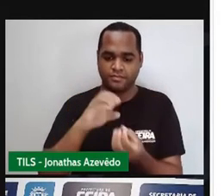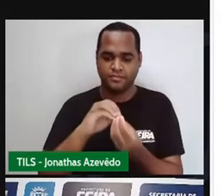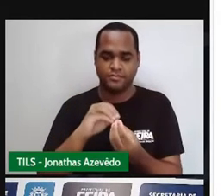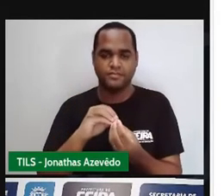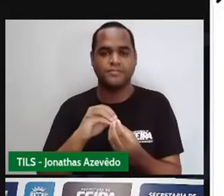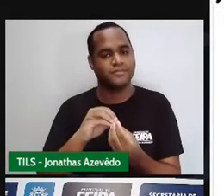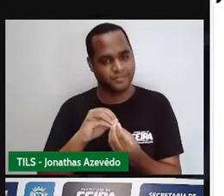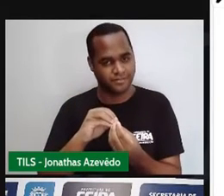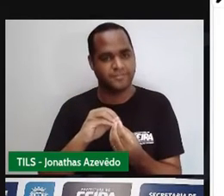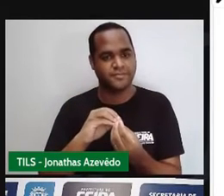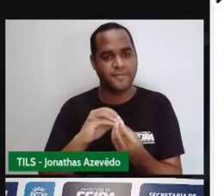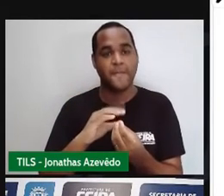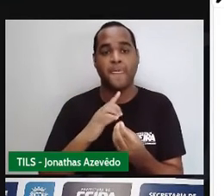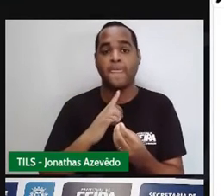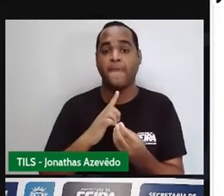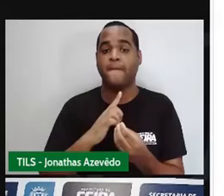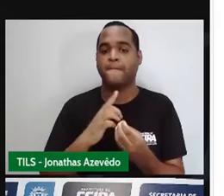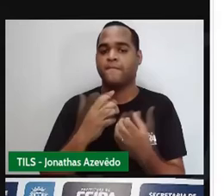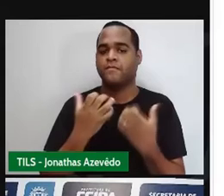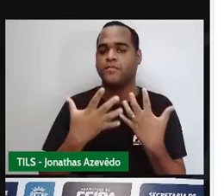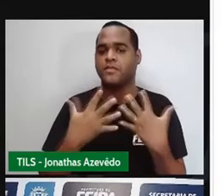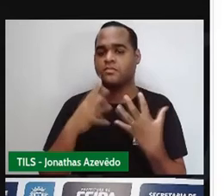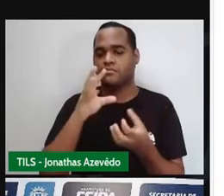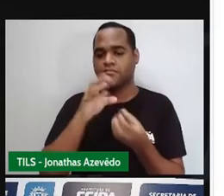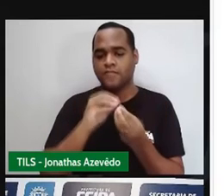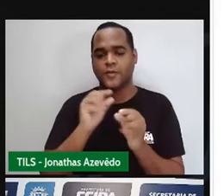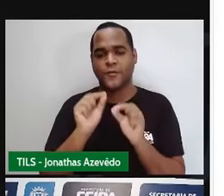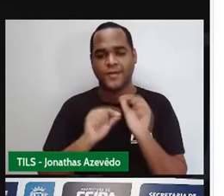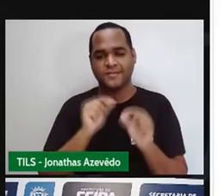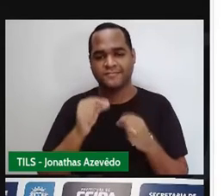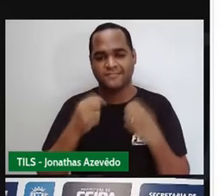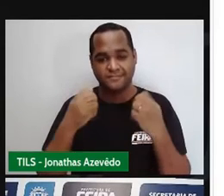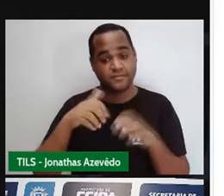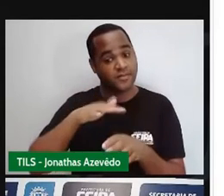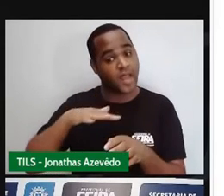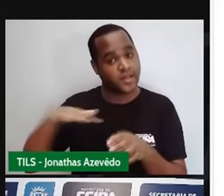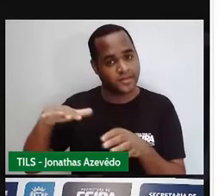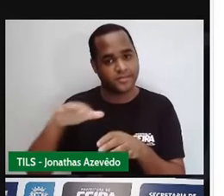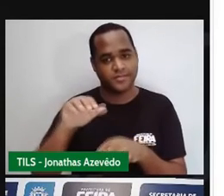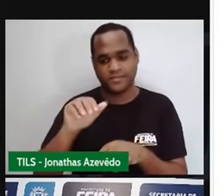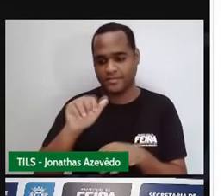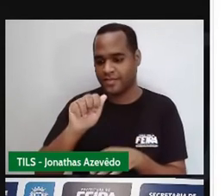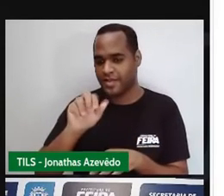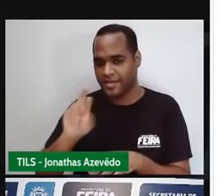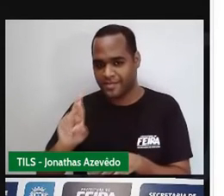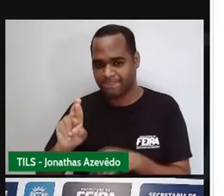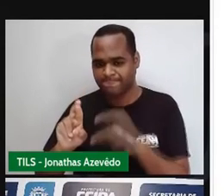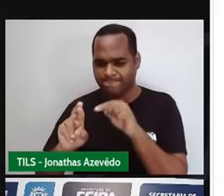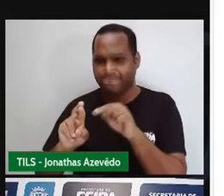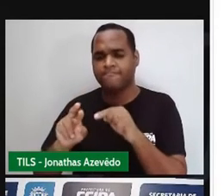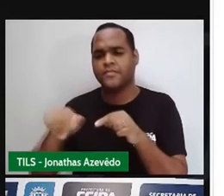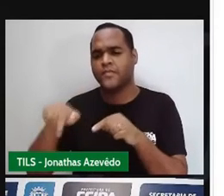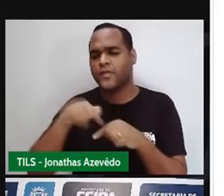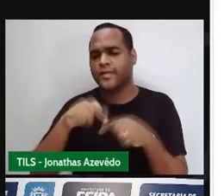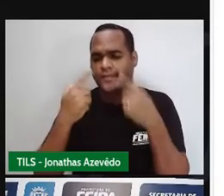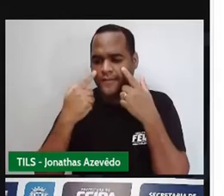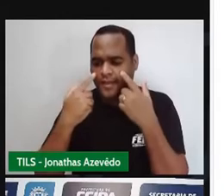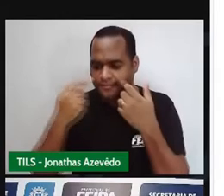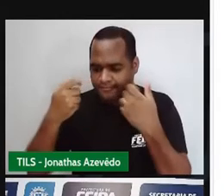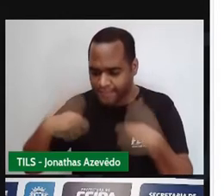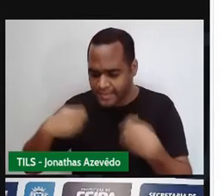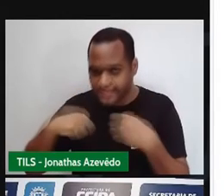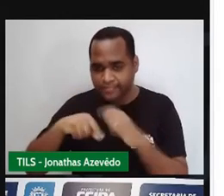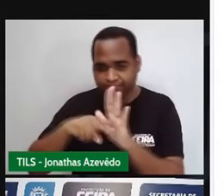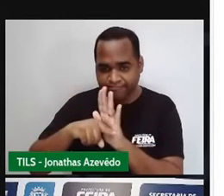pegar o seguinte, né? Se é a área do triângulo, a gente precisa achar o triângulo ali.